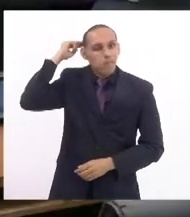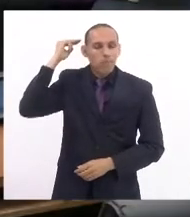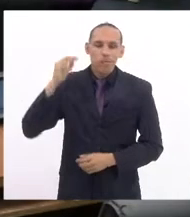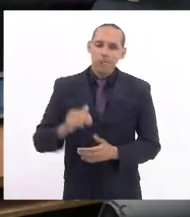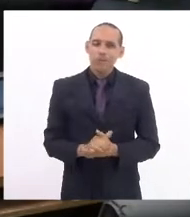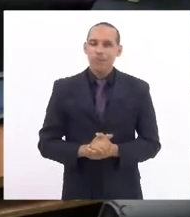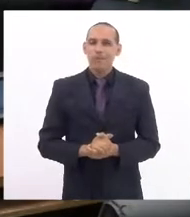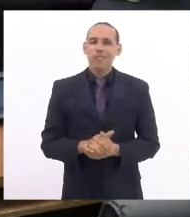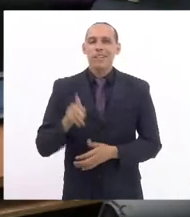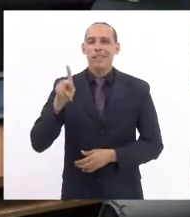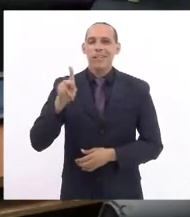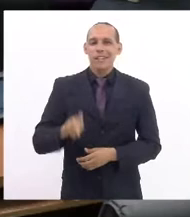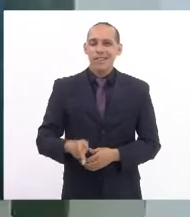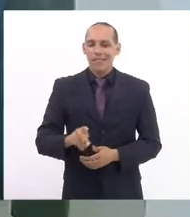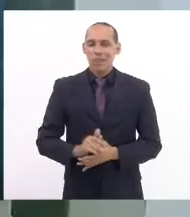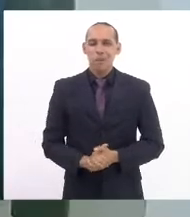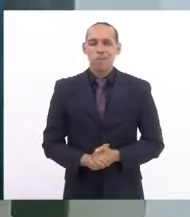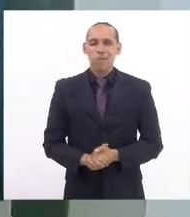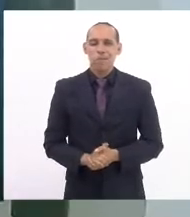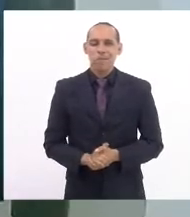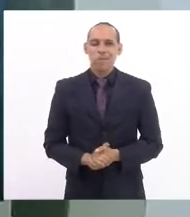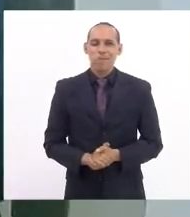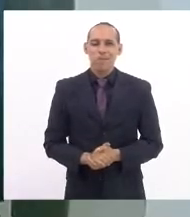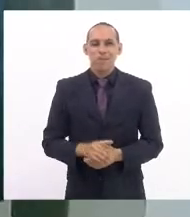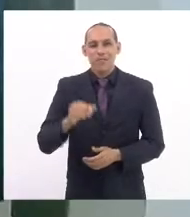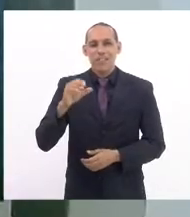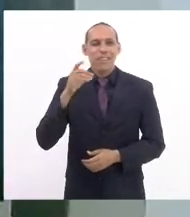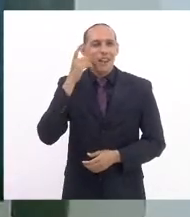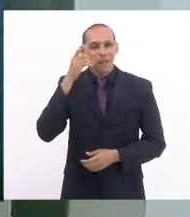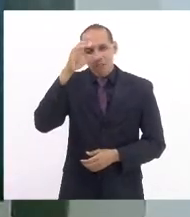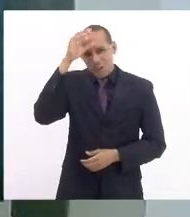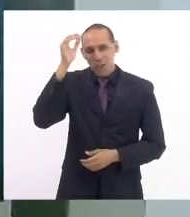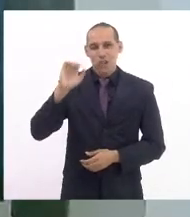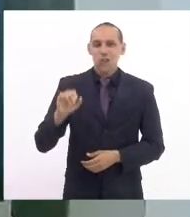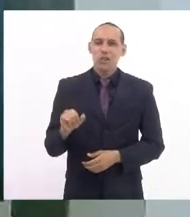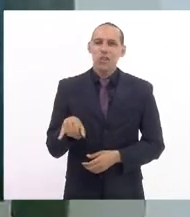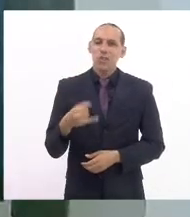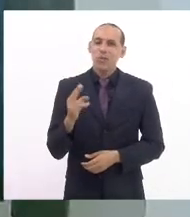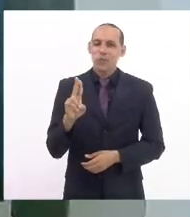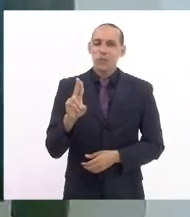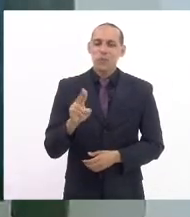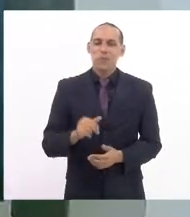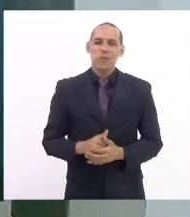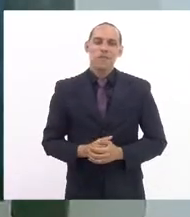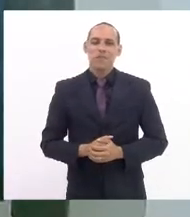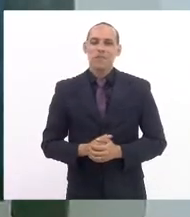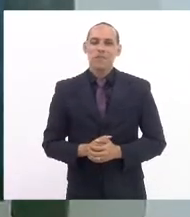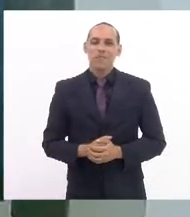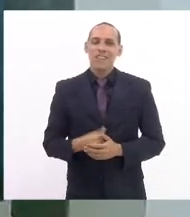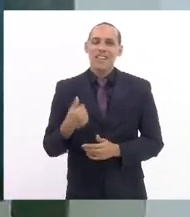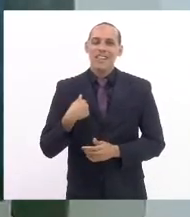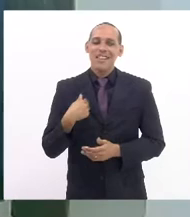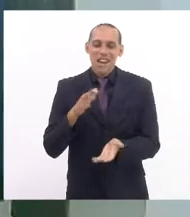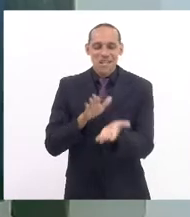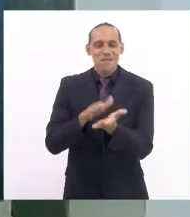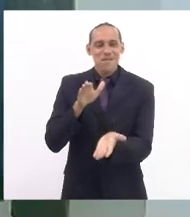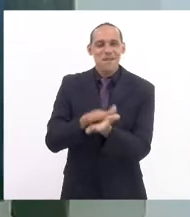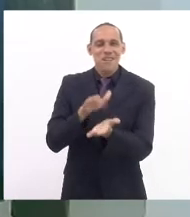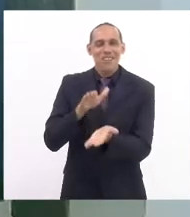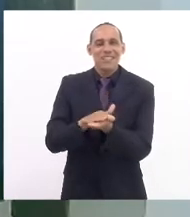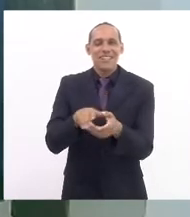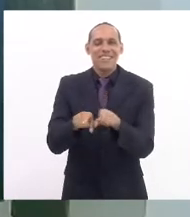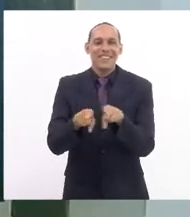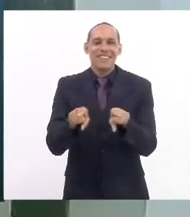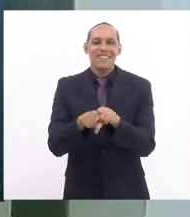Senhora Presidente, deputada Tia Ju, estendo meus cumprimentos nesse dia tão